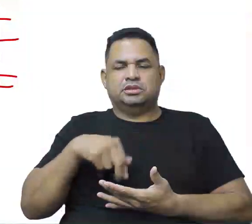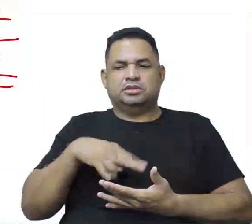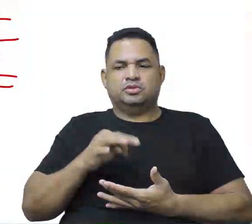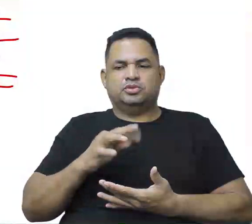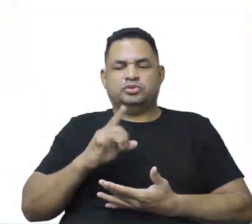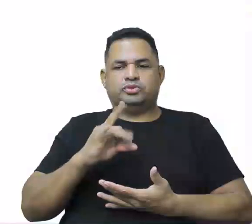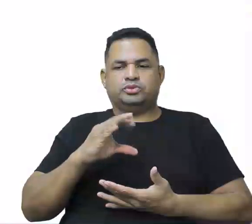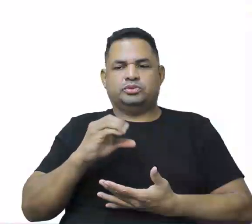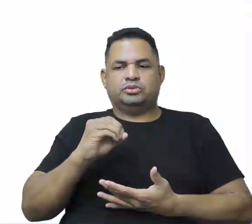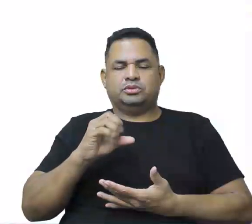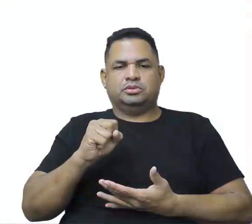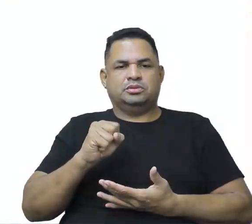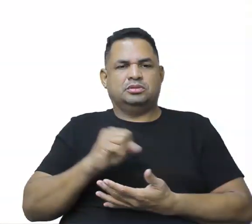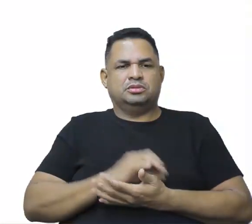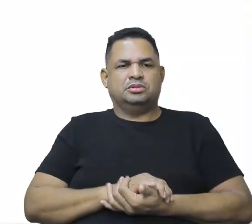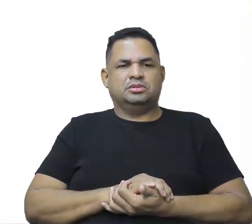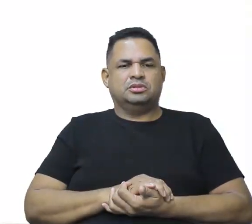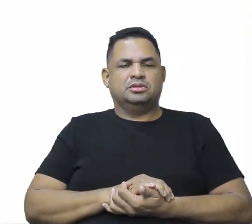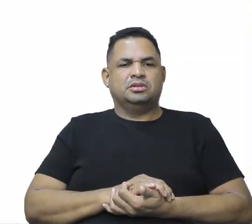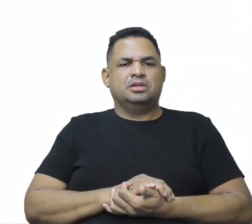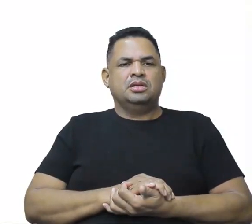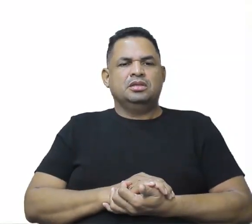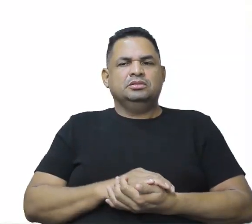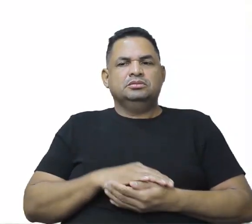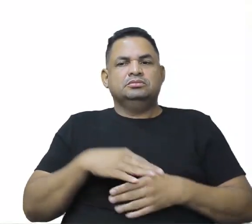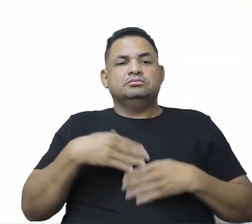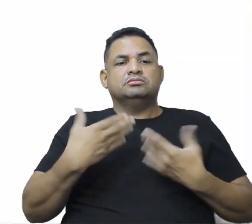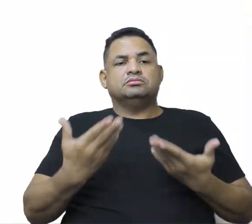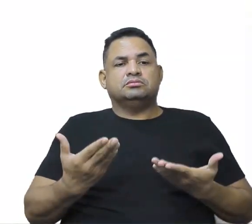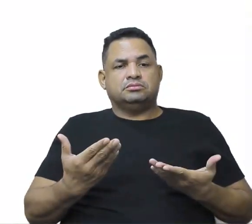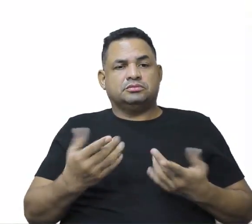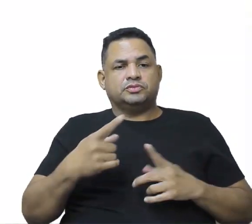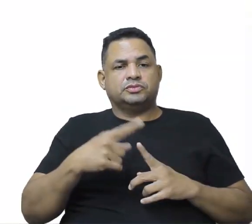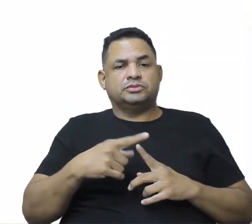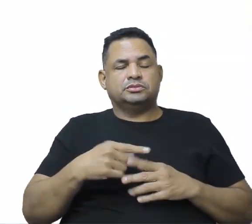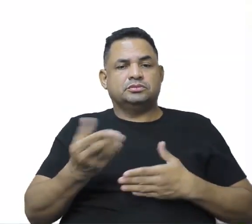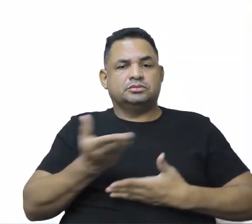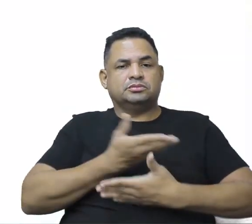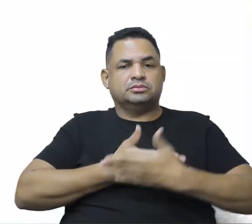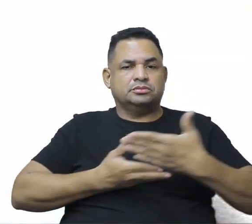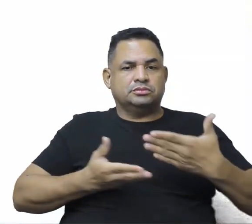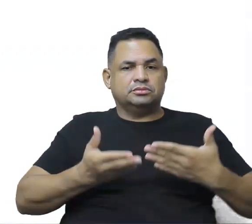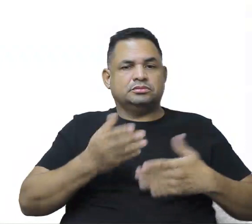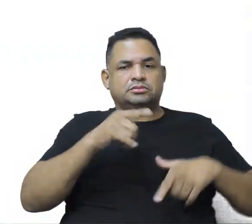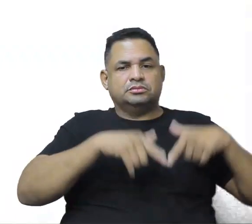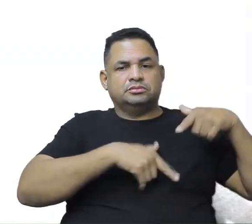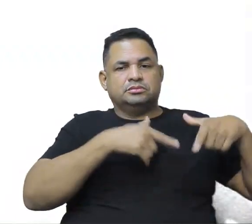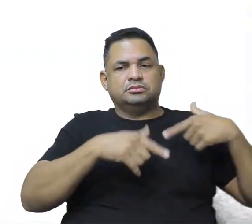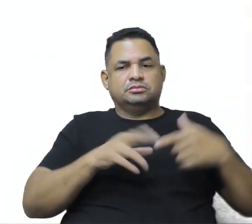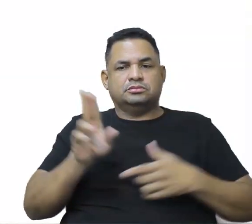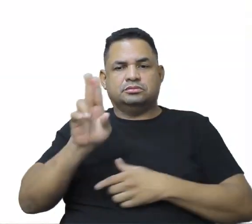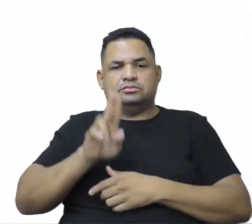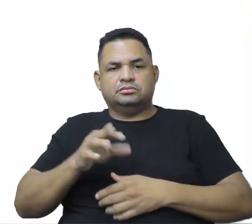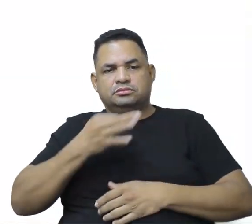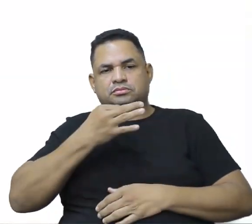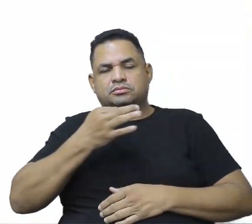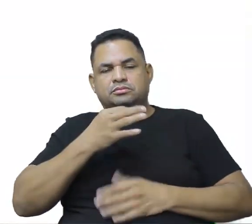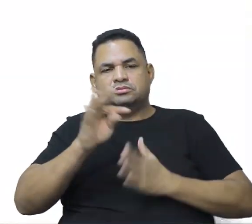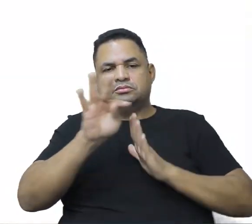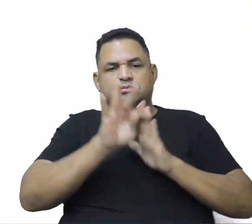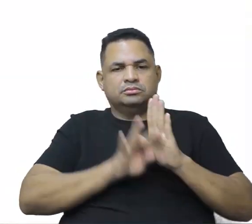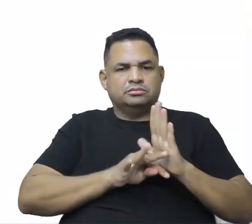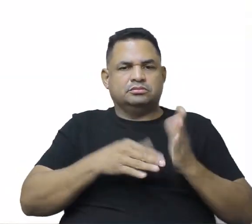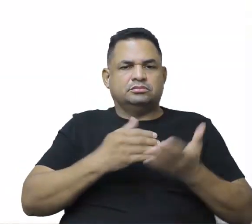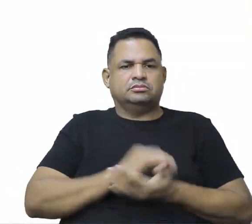Olha só, interessante, né? Então, o tipo de relação entre produção e consumo discutido no